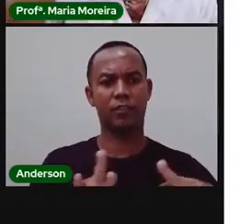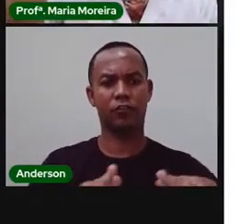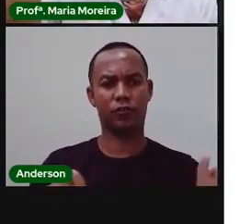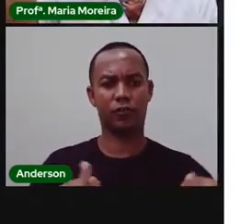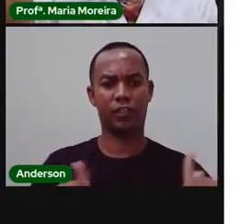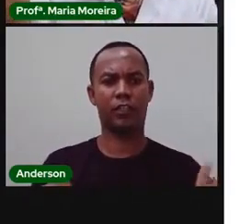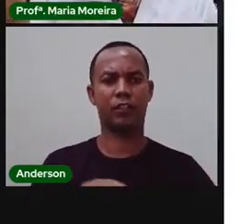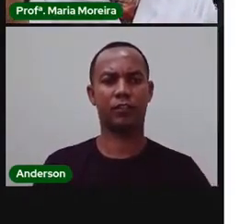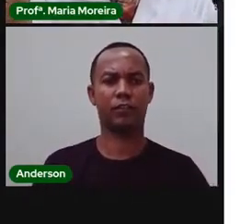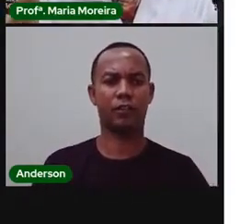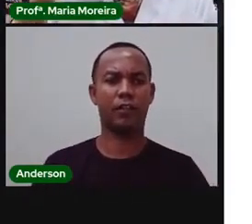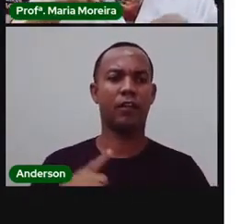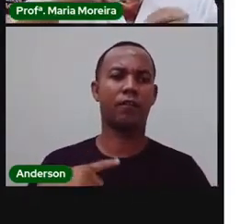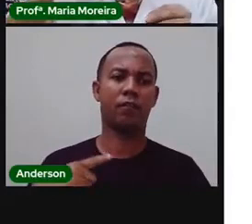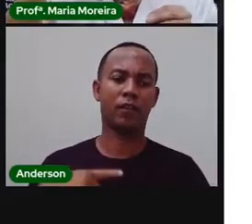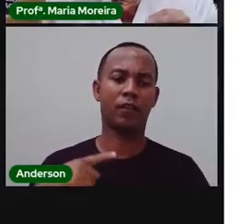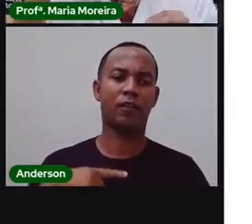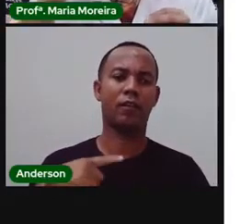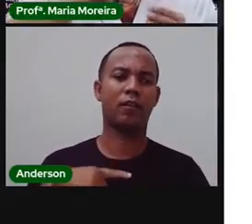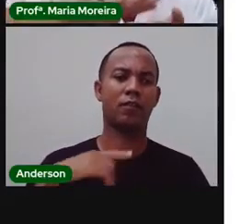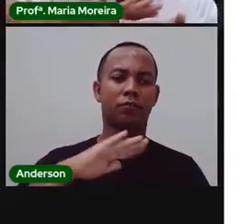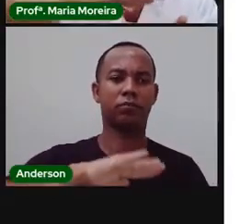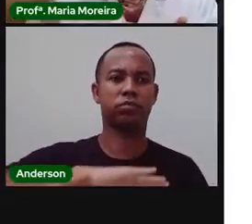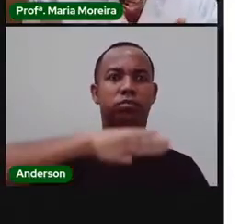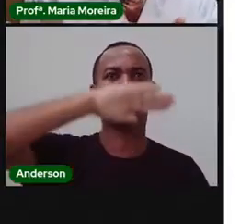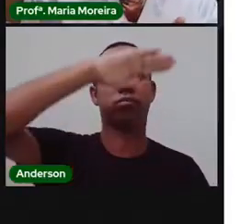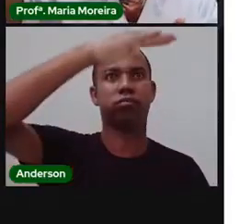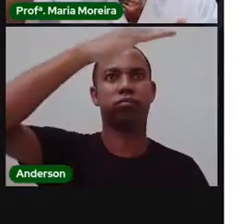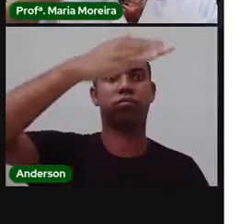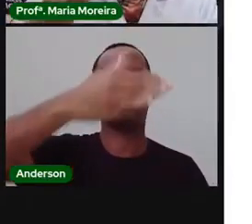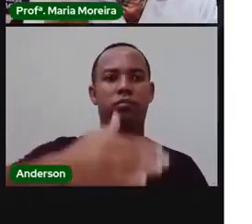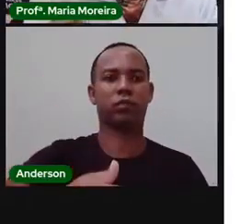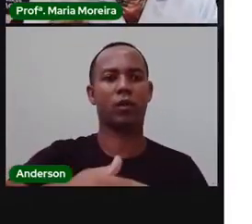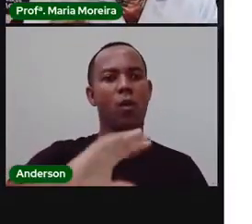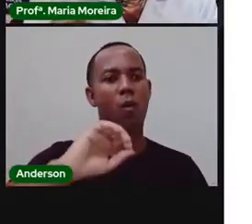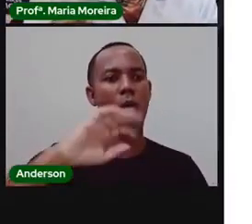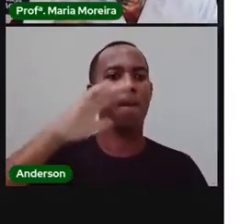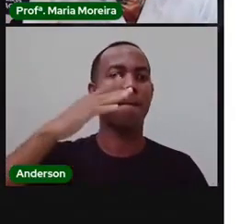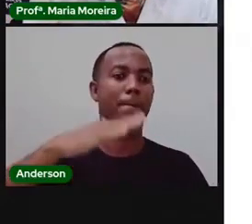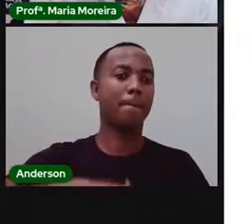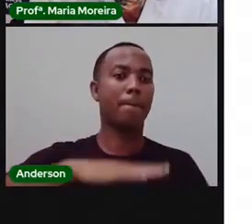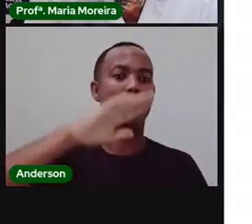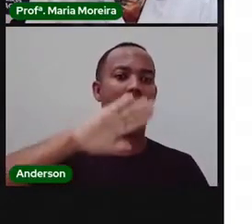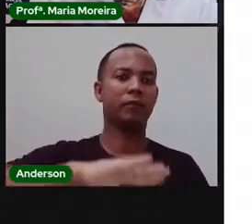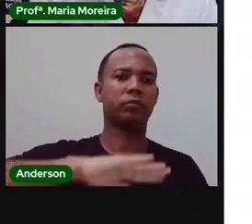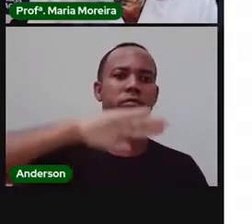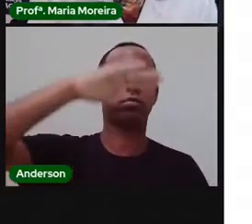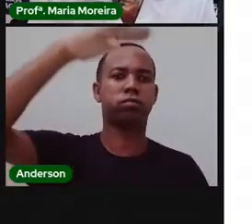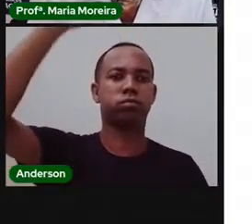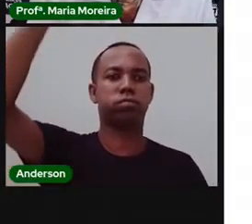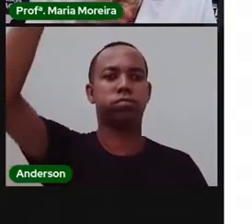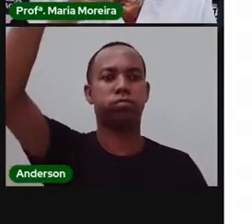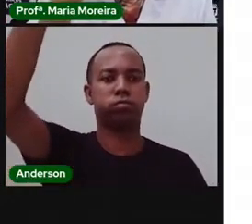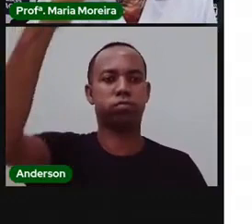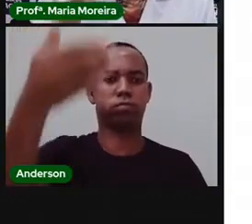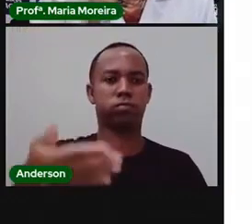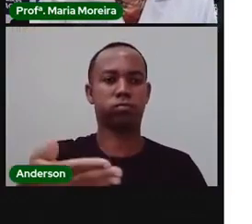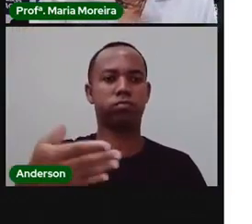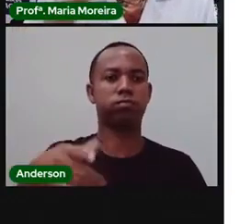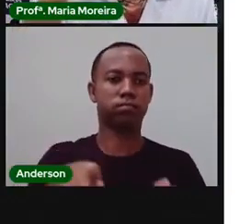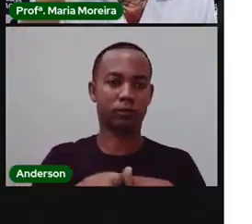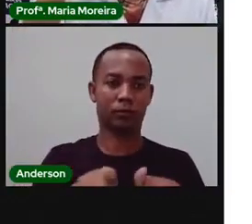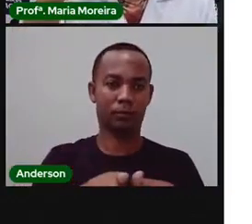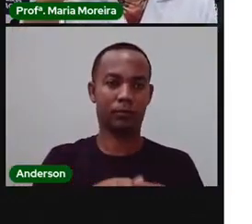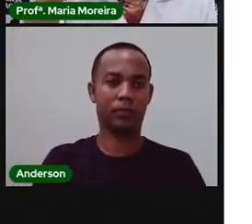vai o quê? Possuir serras, morros, essas pequenas ladeiras. Tanto que, para quem mora, os